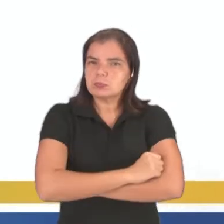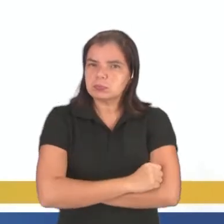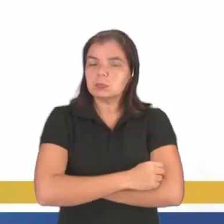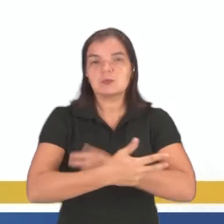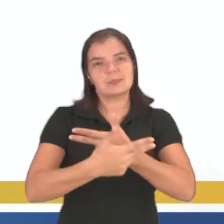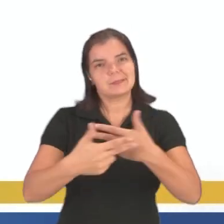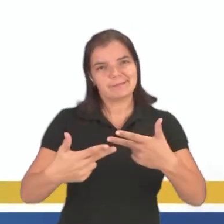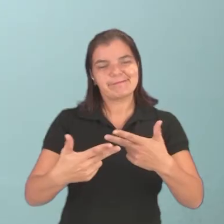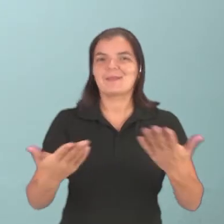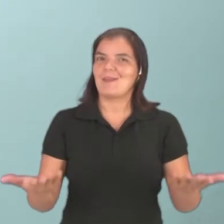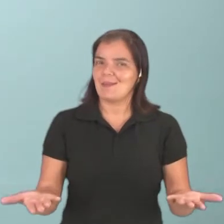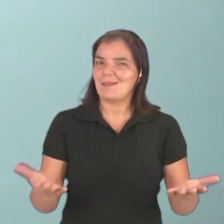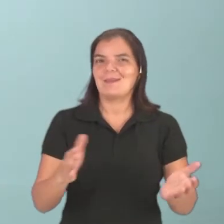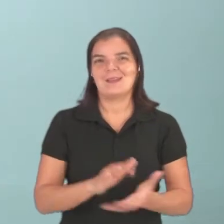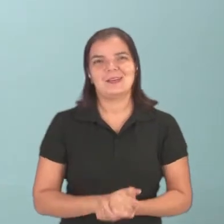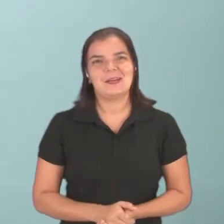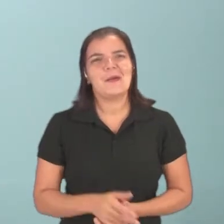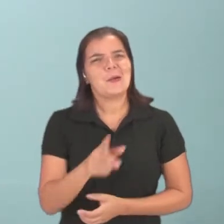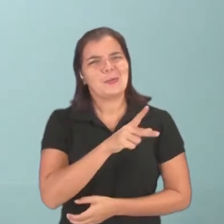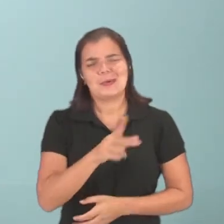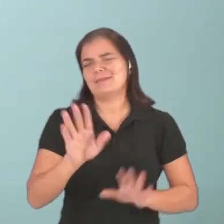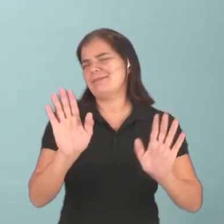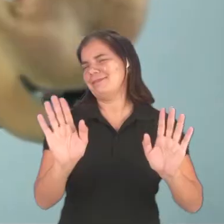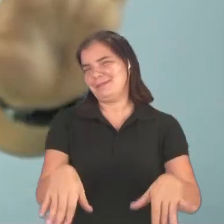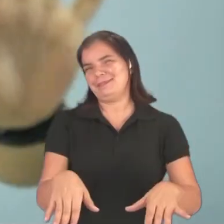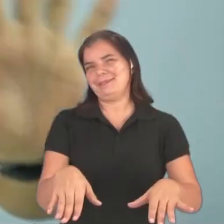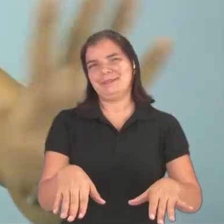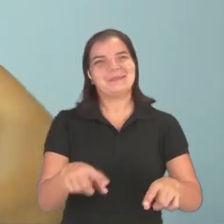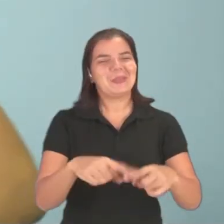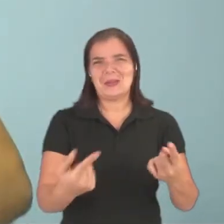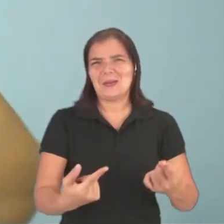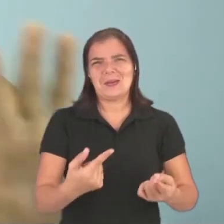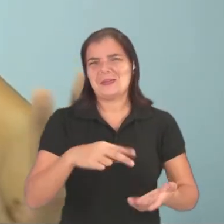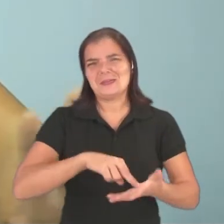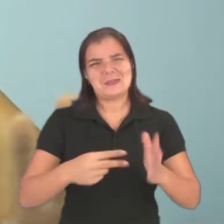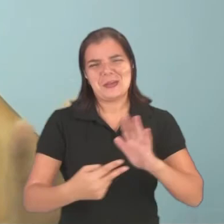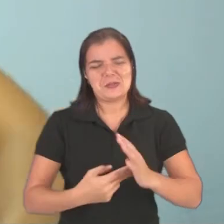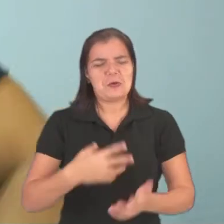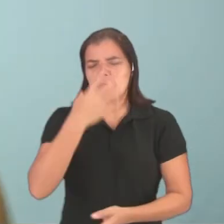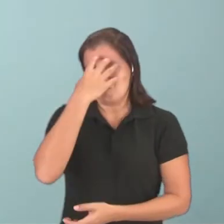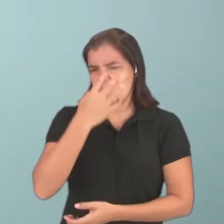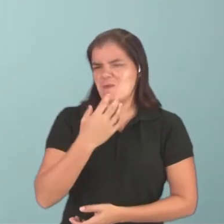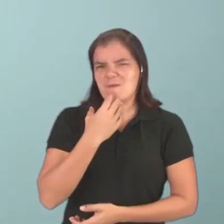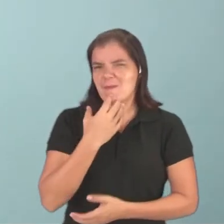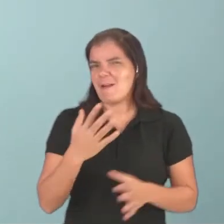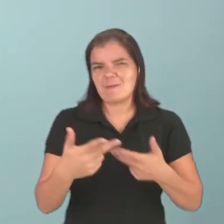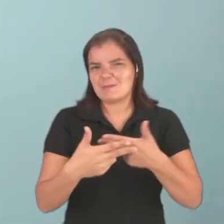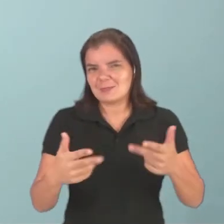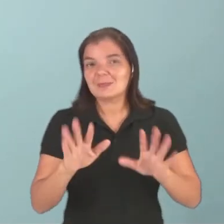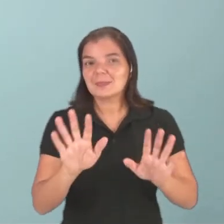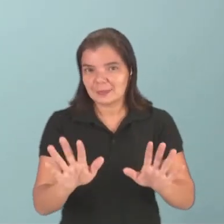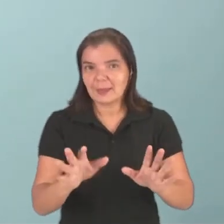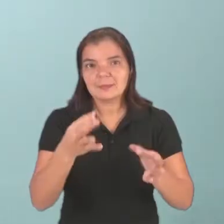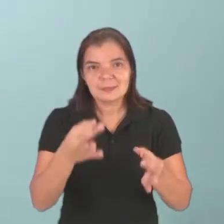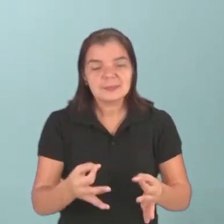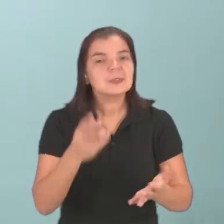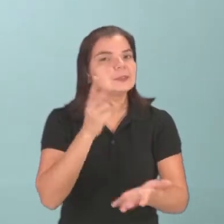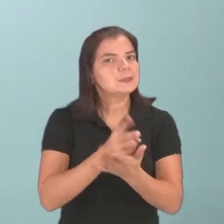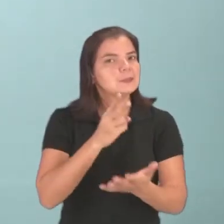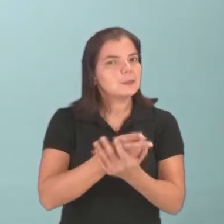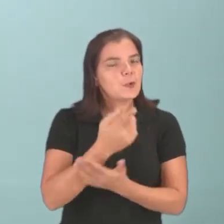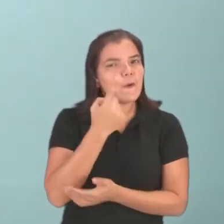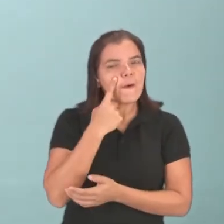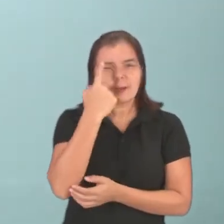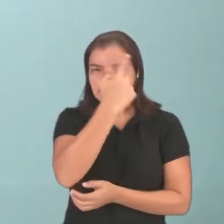de alguma coisa. professor, não me venha que estou enfadado. Não venha que eu estou chateado, que eu estou com raiva de alguma coisa, certo? Sempre que